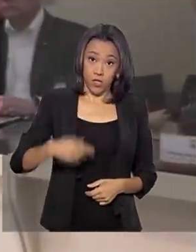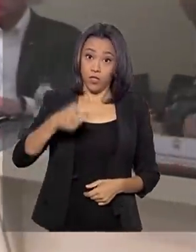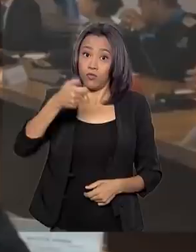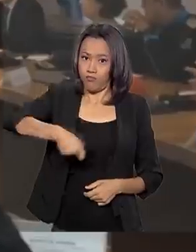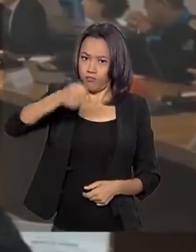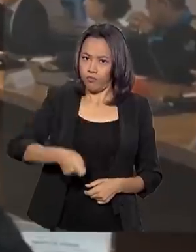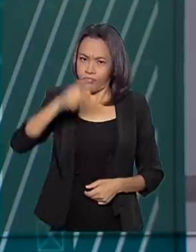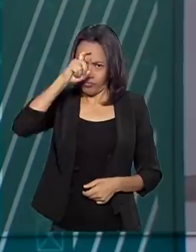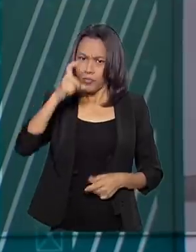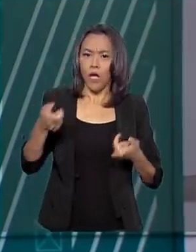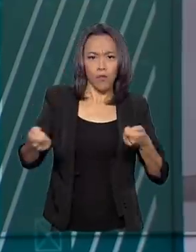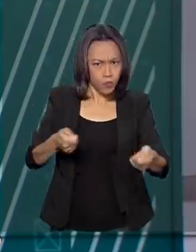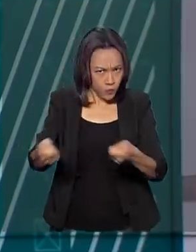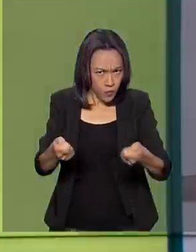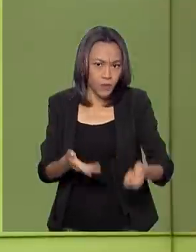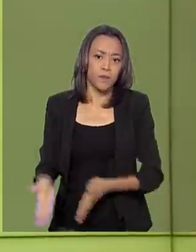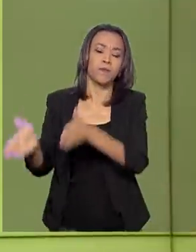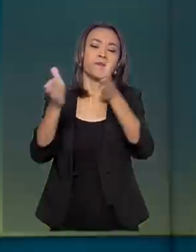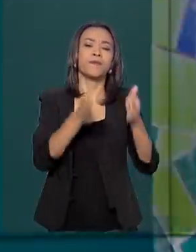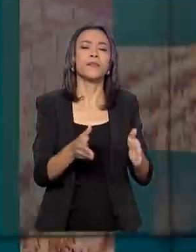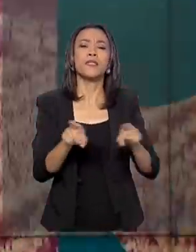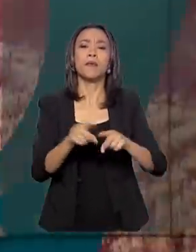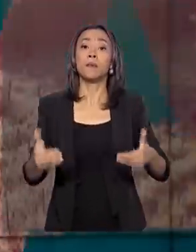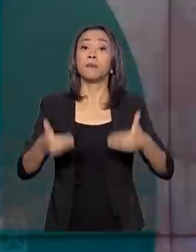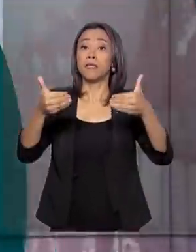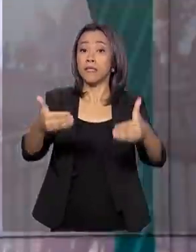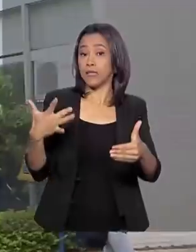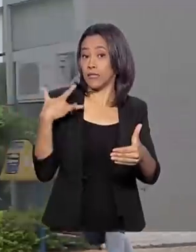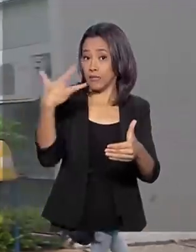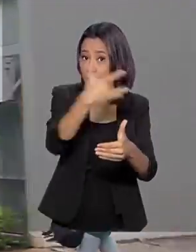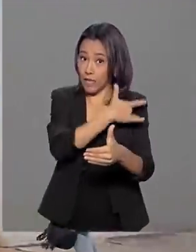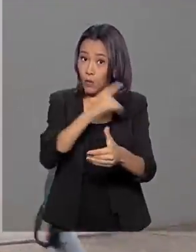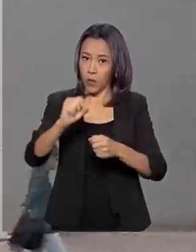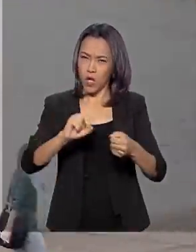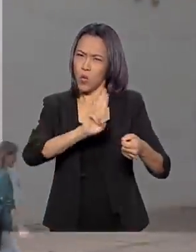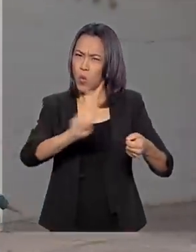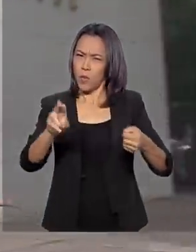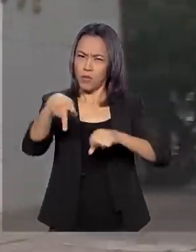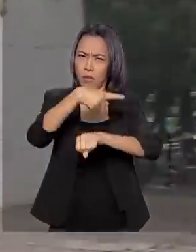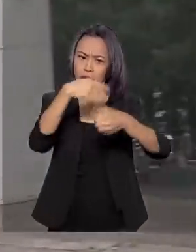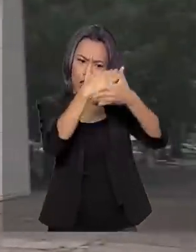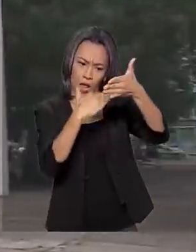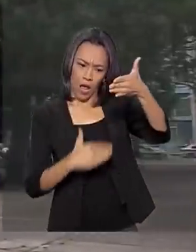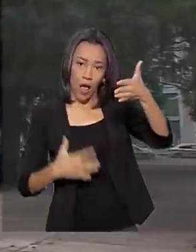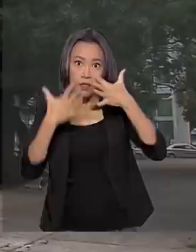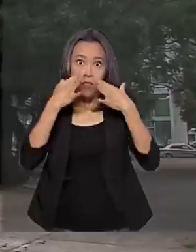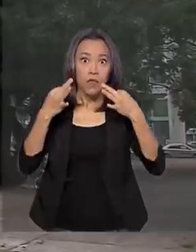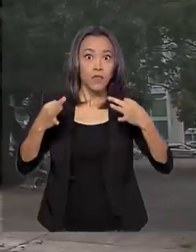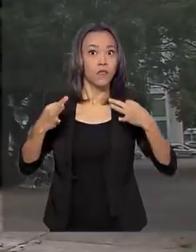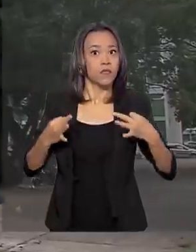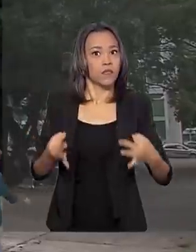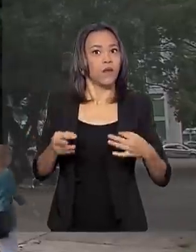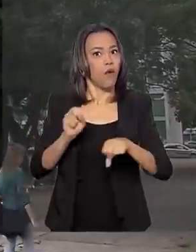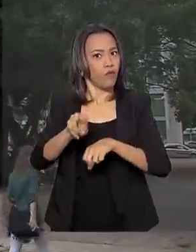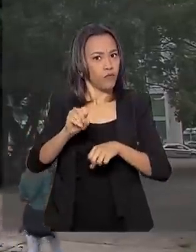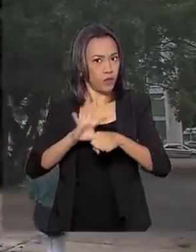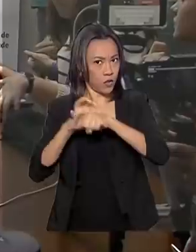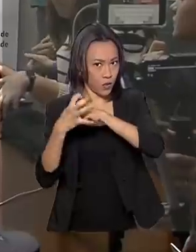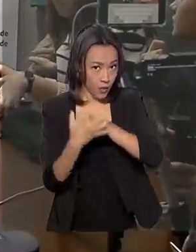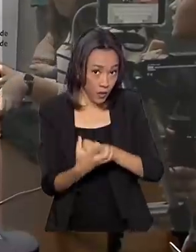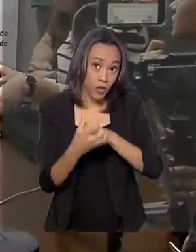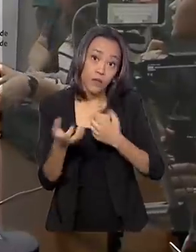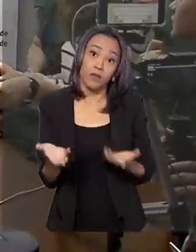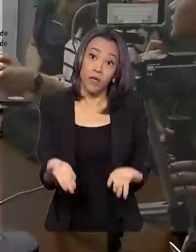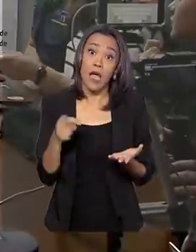está sob controle. E veja também, Ministério da Saúde amplia a lista de países em alerta para o novo coronavírus. A